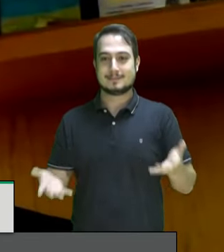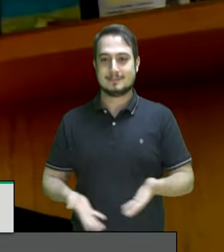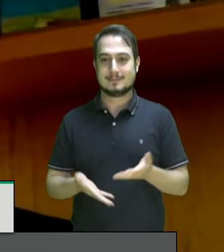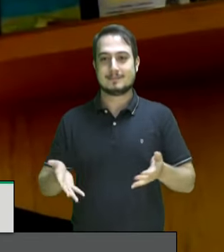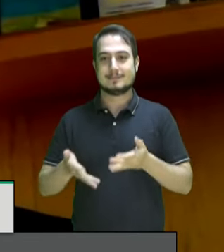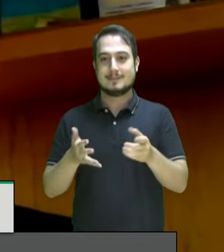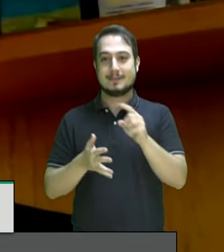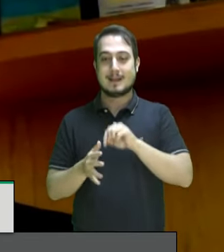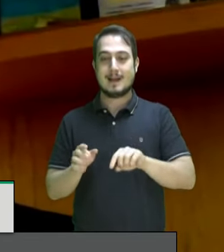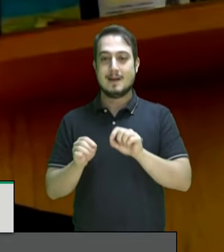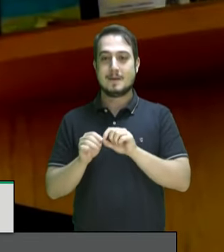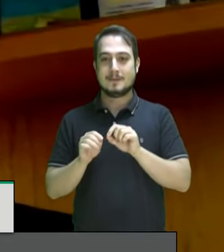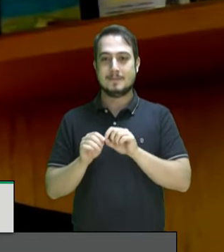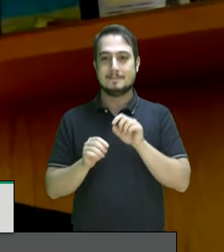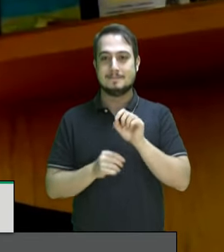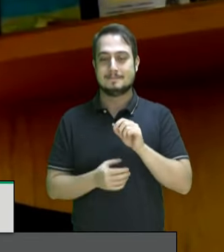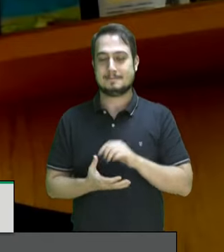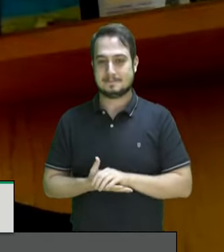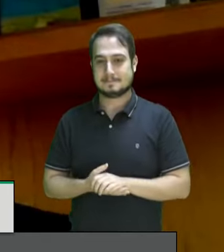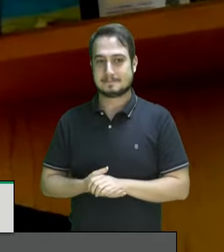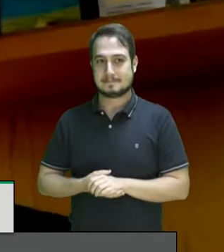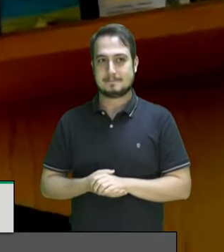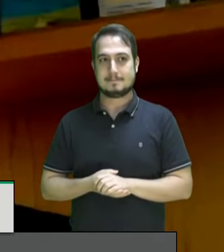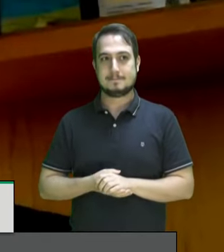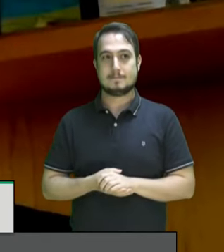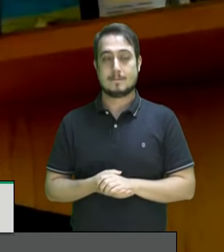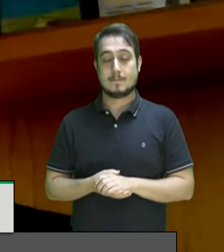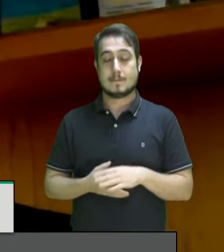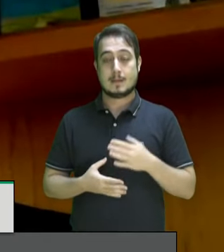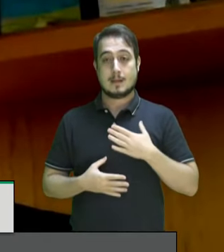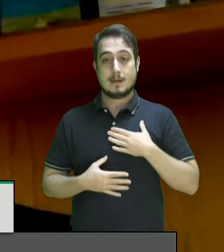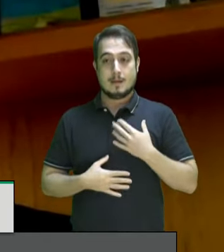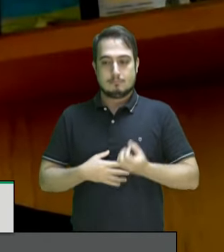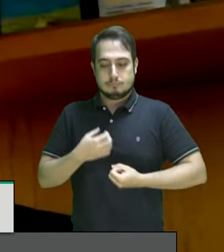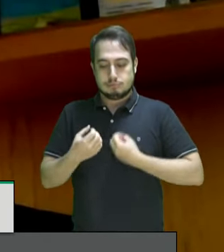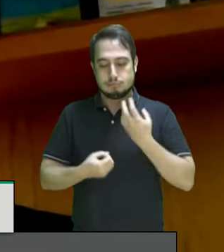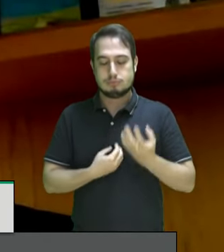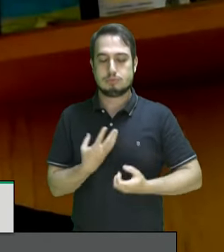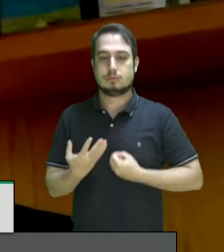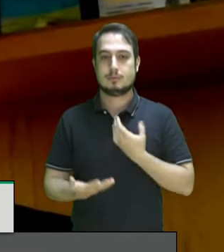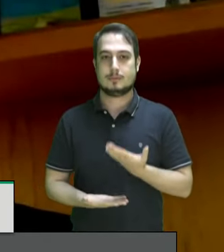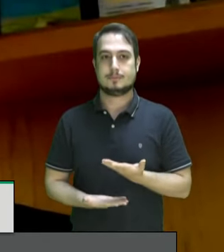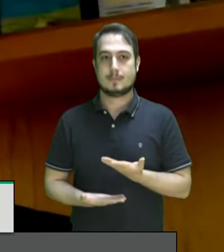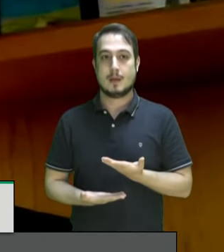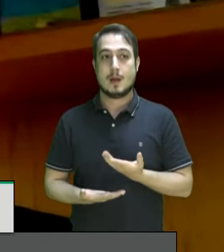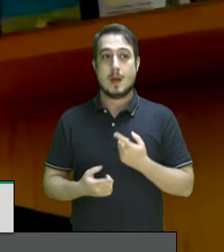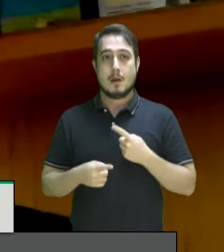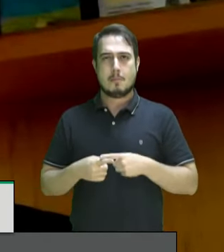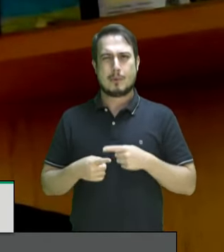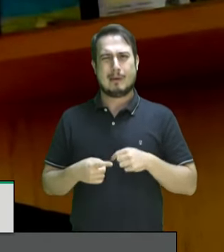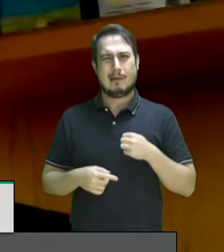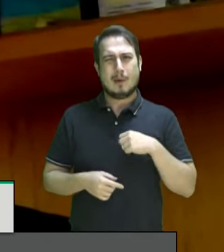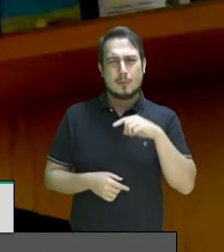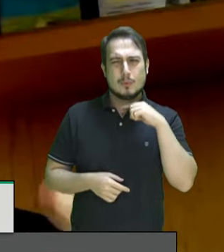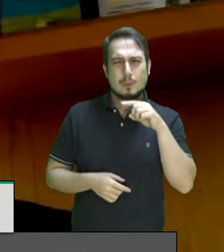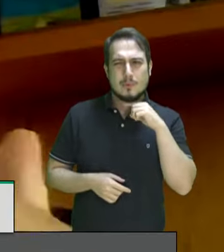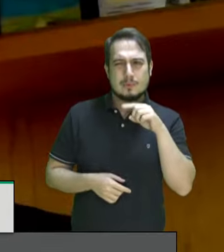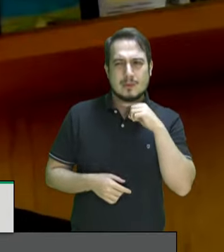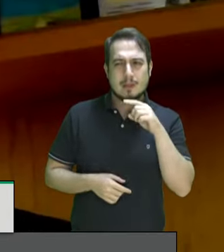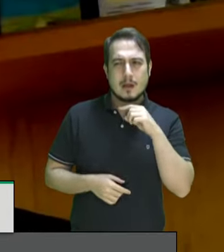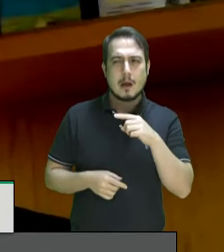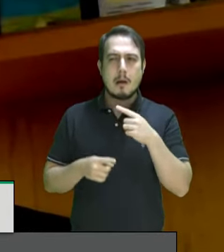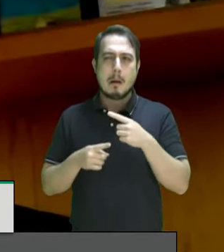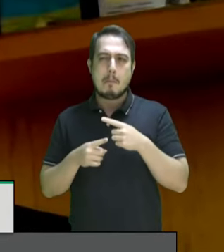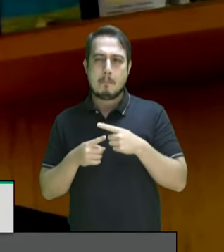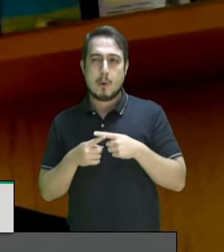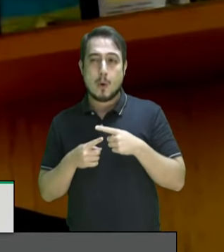eu quero aqui fazer este meu desabafo, porque eu tenho dúvidas por que